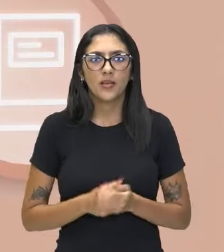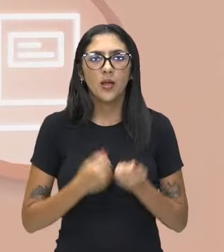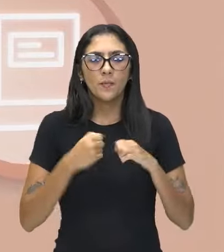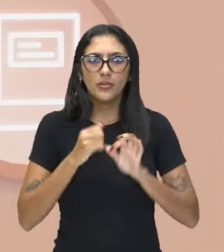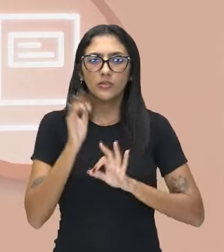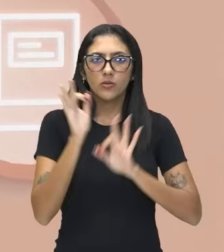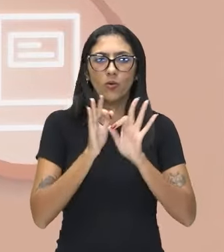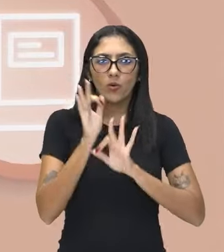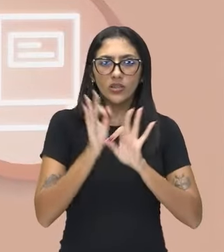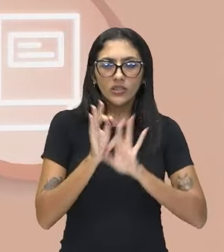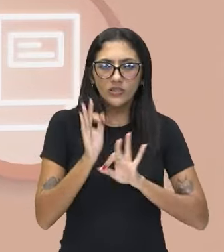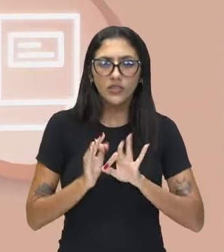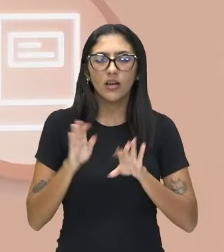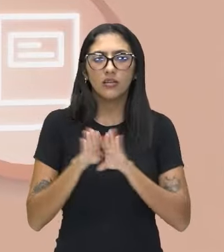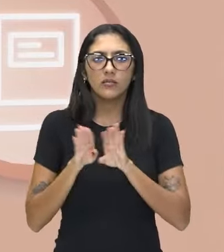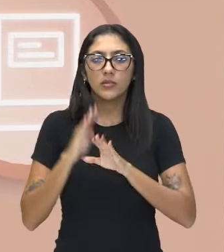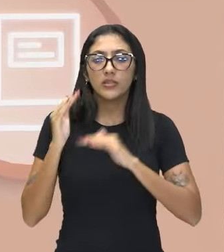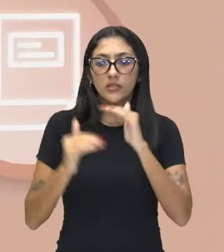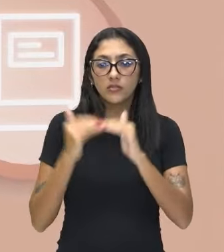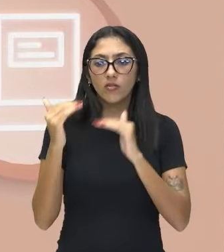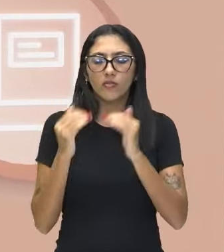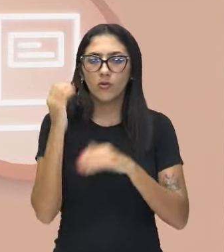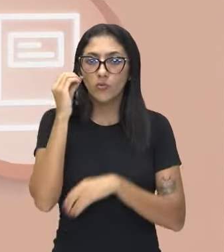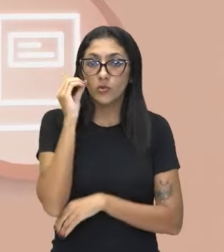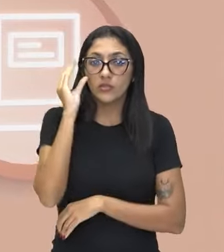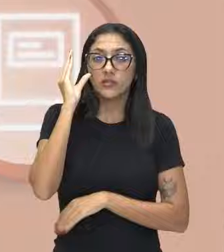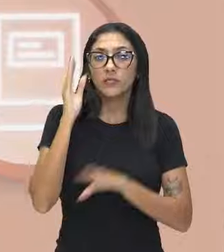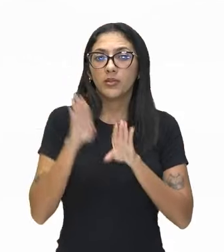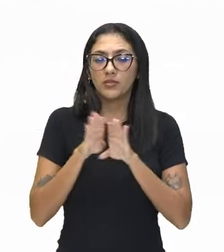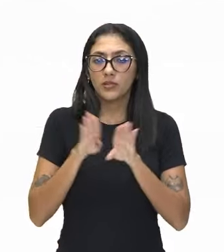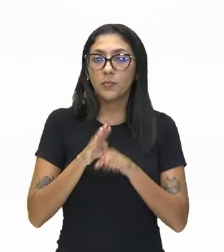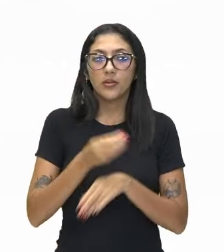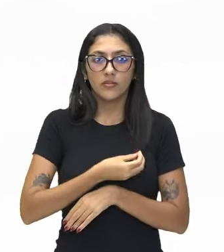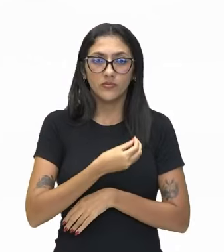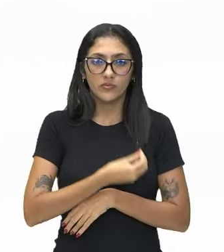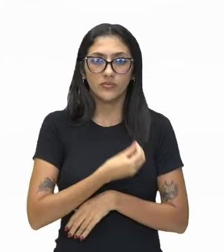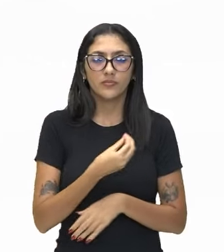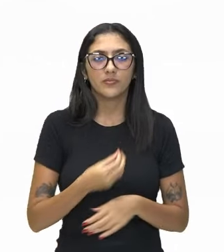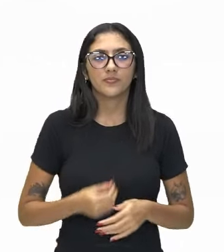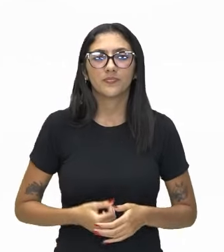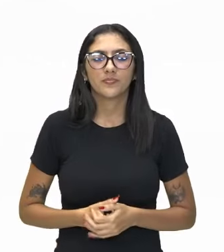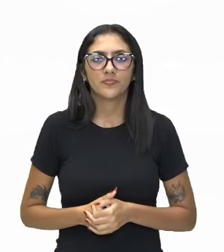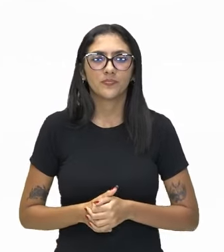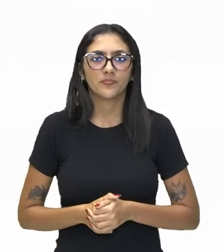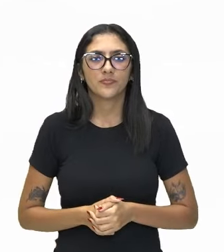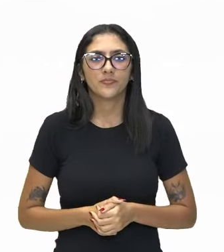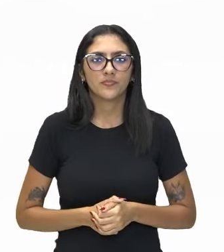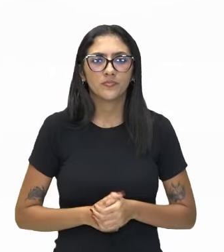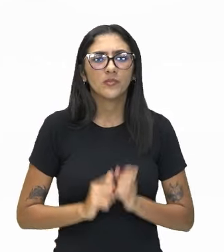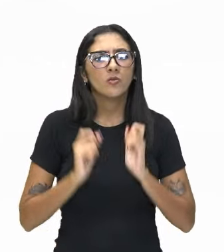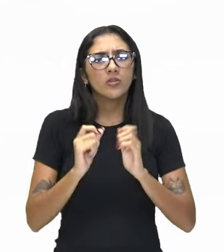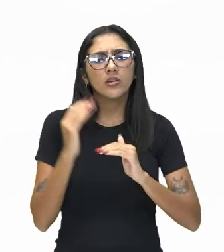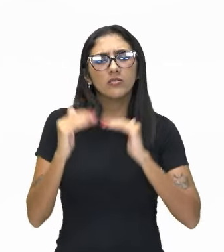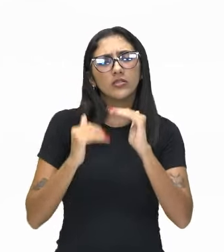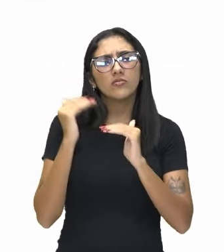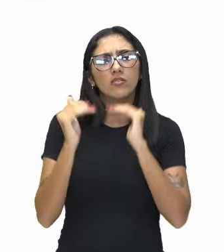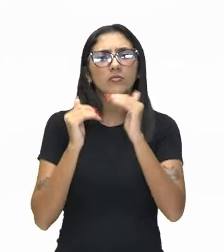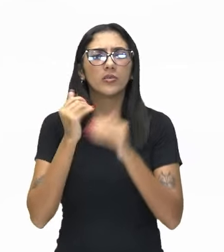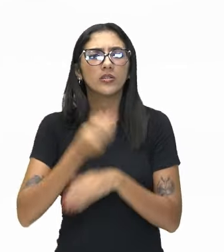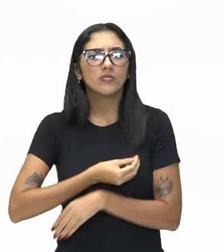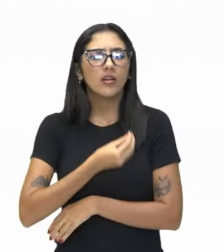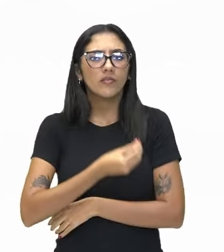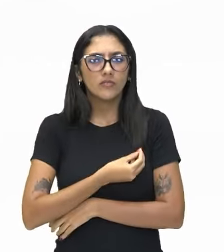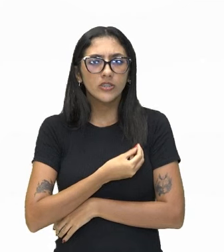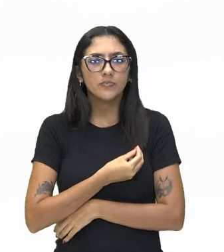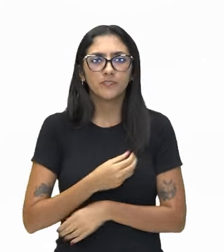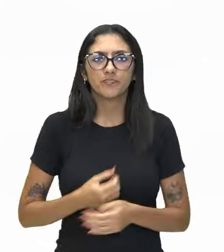desenvolver o meu existir. Vamos ver aí, olha só. O que é o desenvolvimento da existência? É